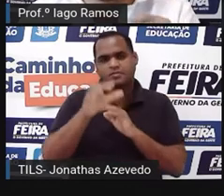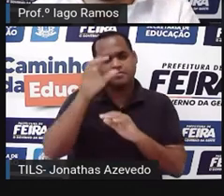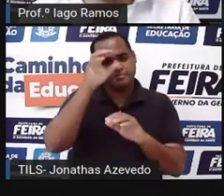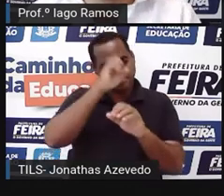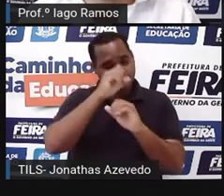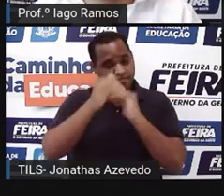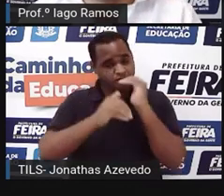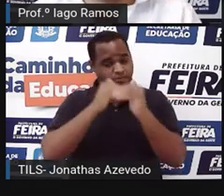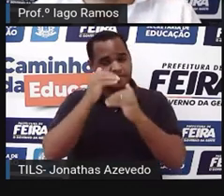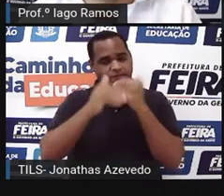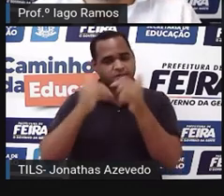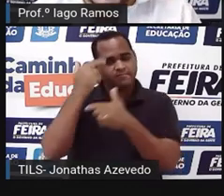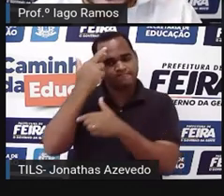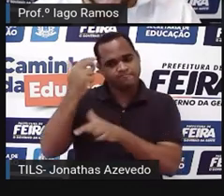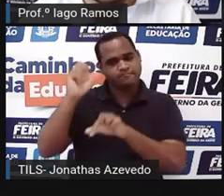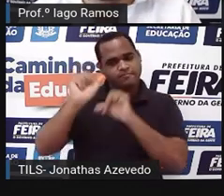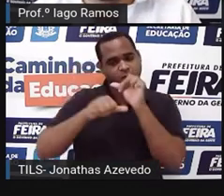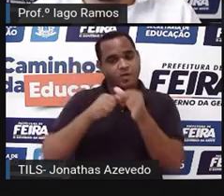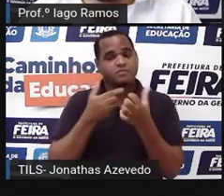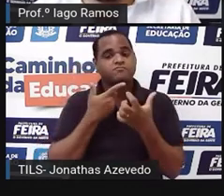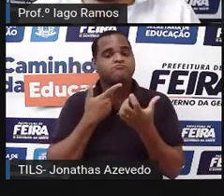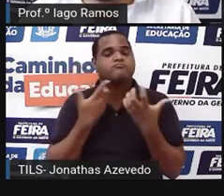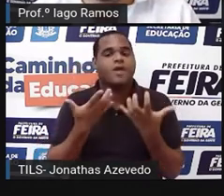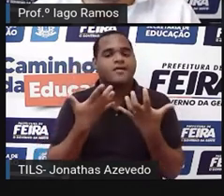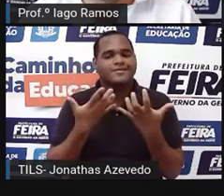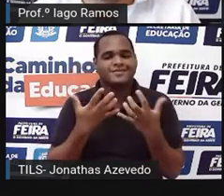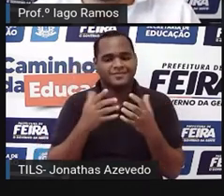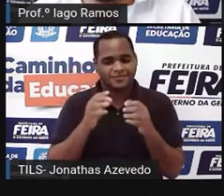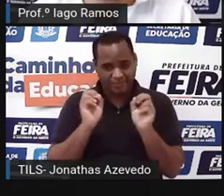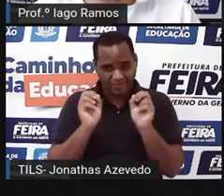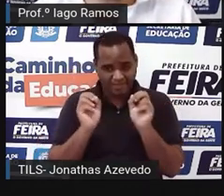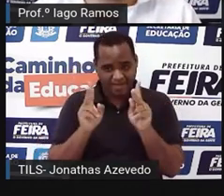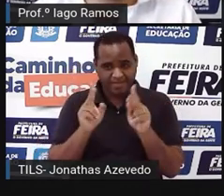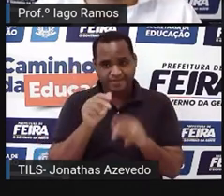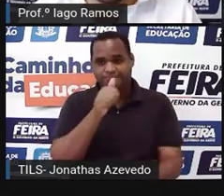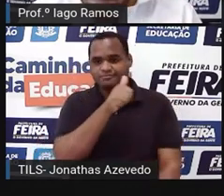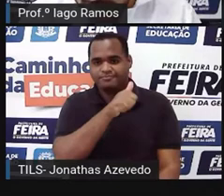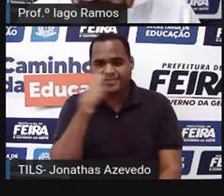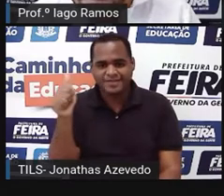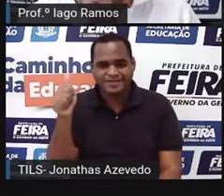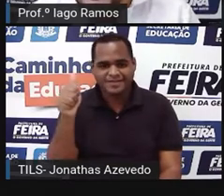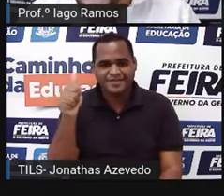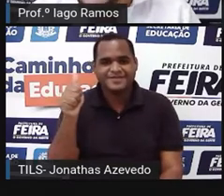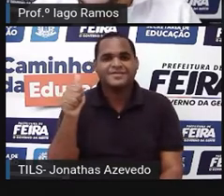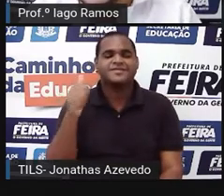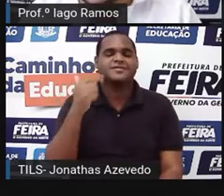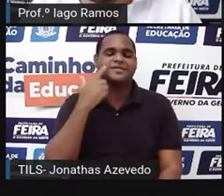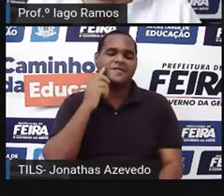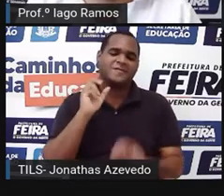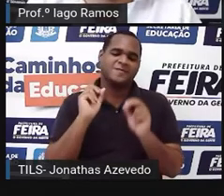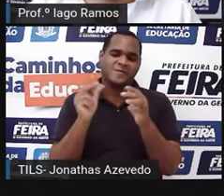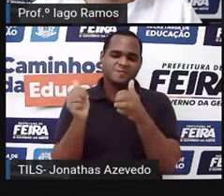que você sonha ser, por exemplo. Tá bom? Beleza? Então, é isso aí.